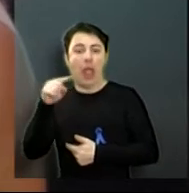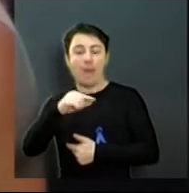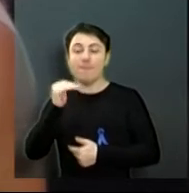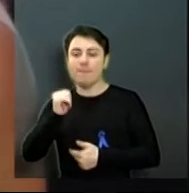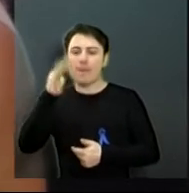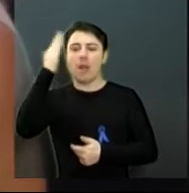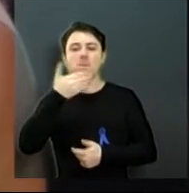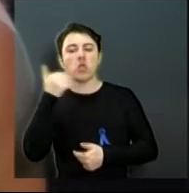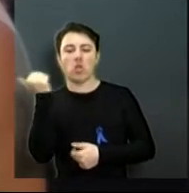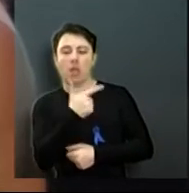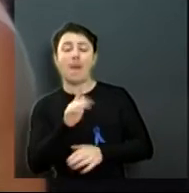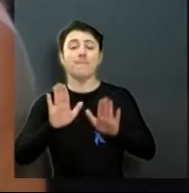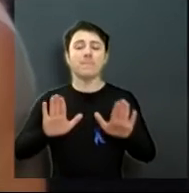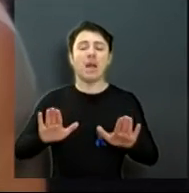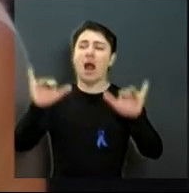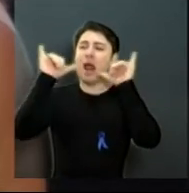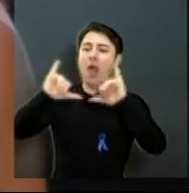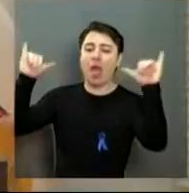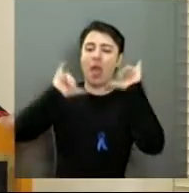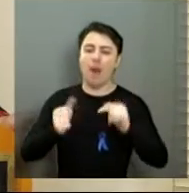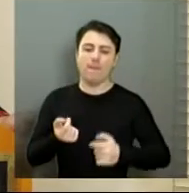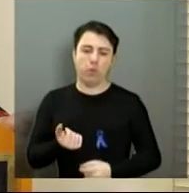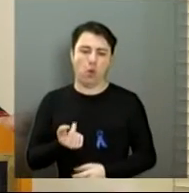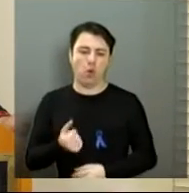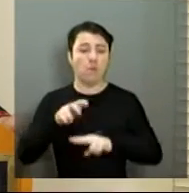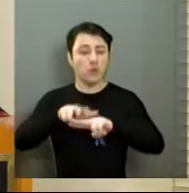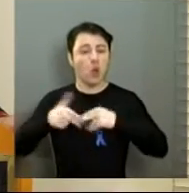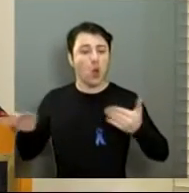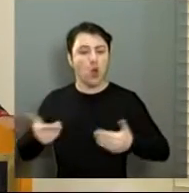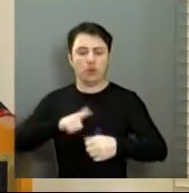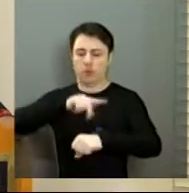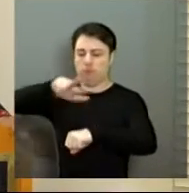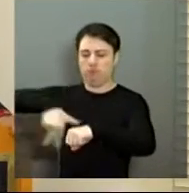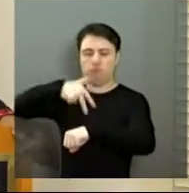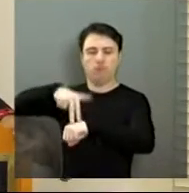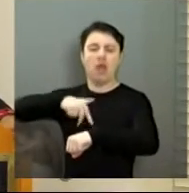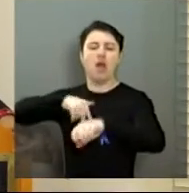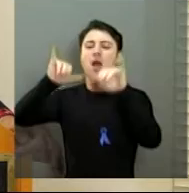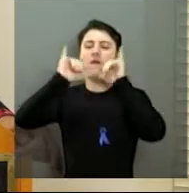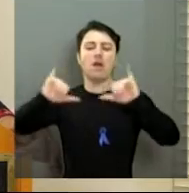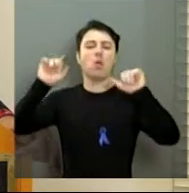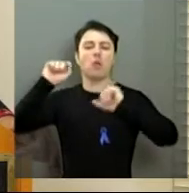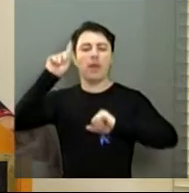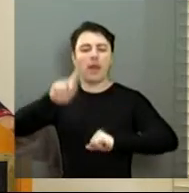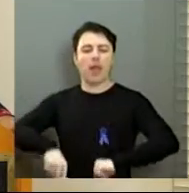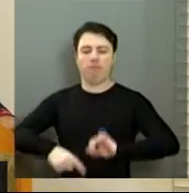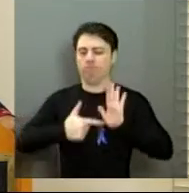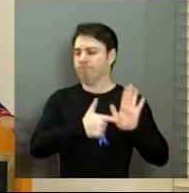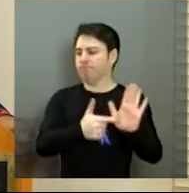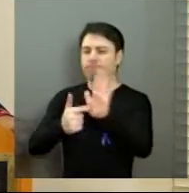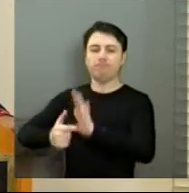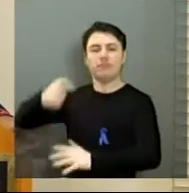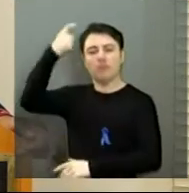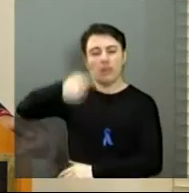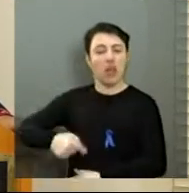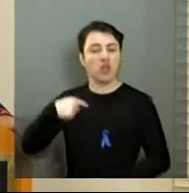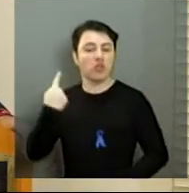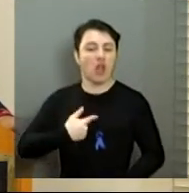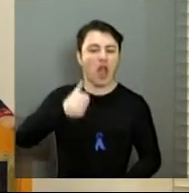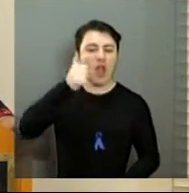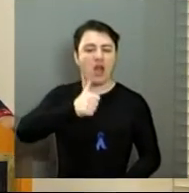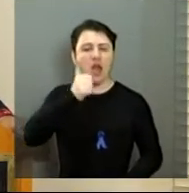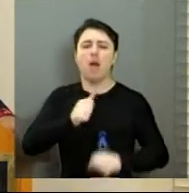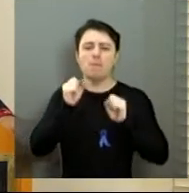Então, trouxe hoje para a nossa tribuna duas mulheres que efetivamente mostram que nós, mulheres, podemos ocupar